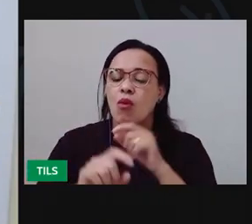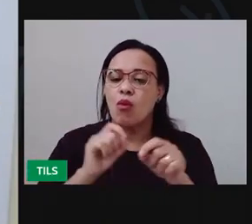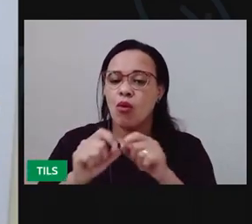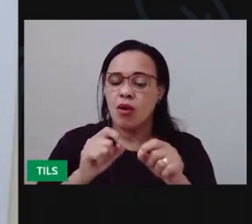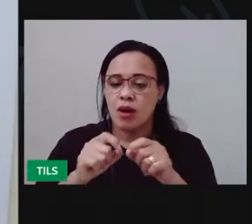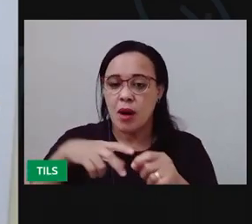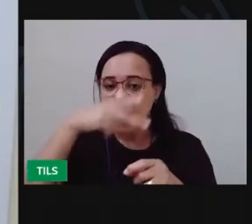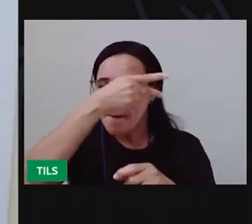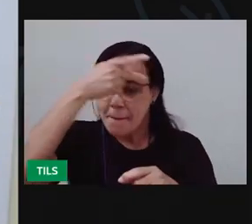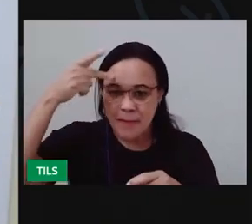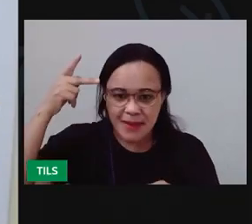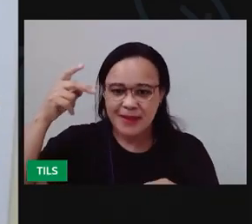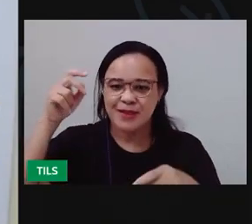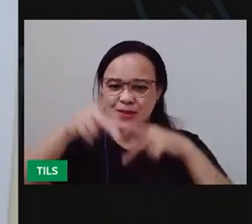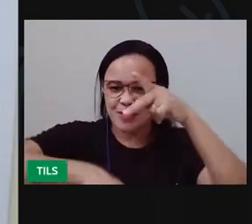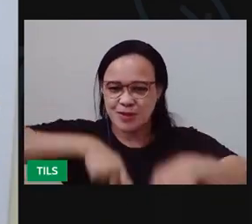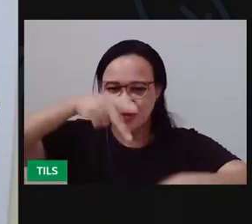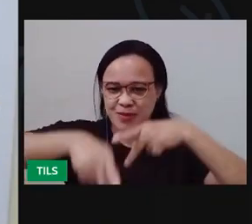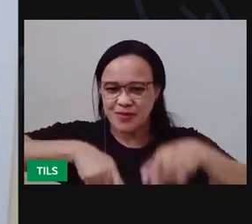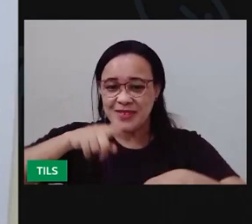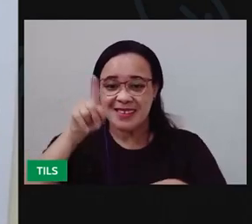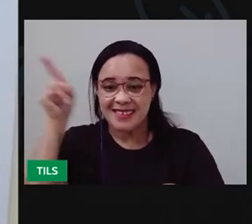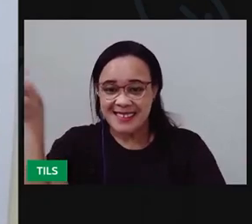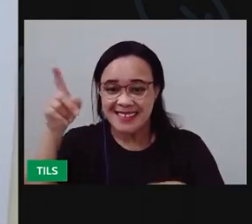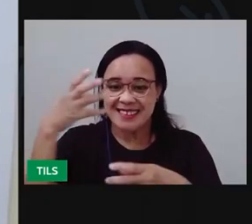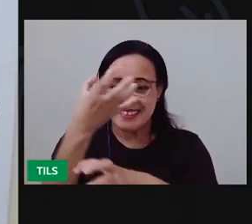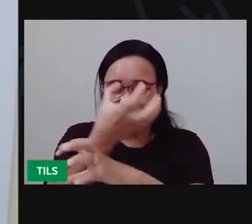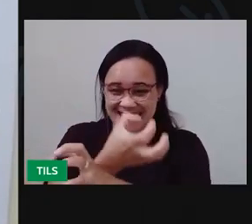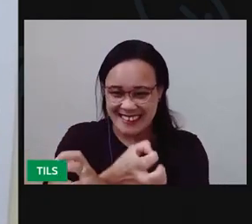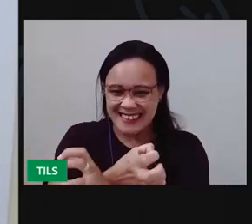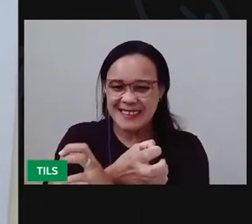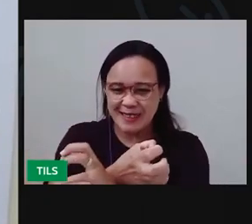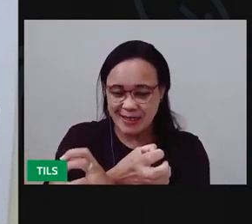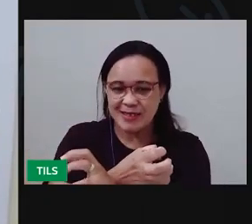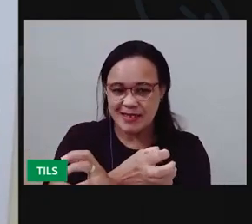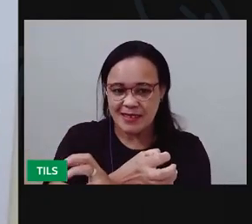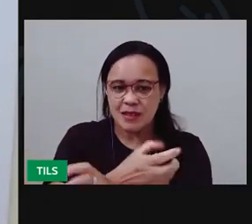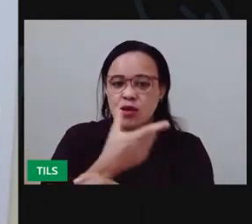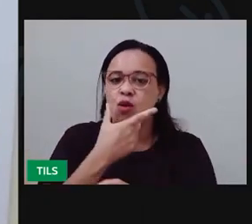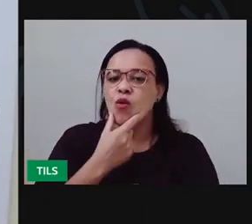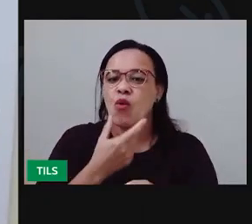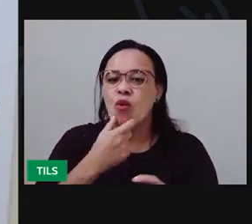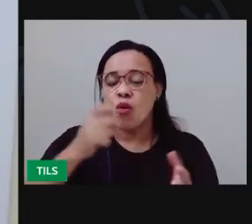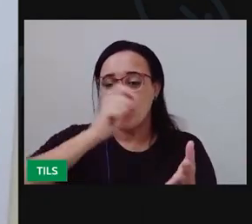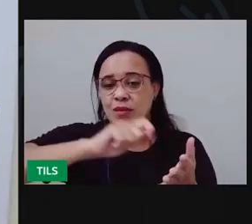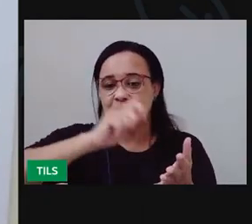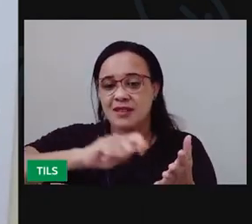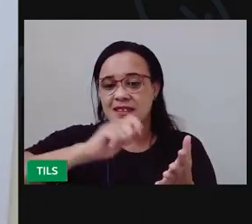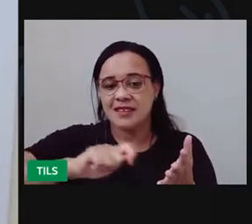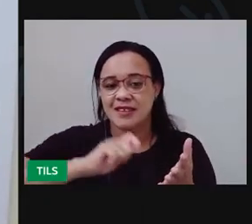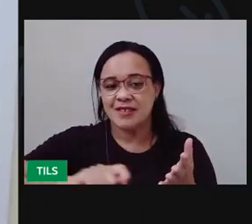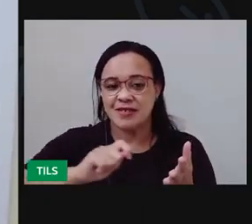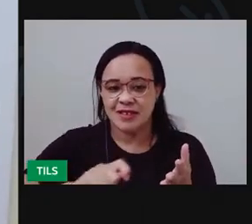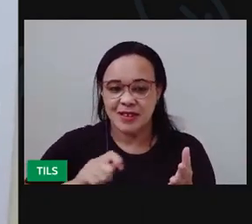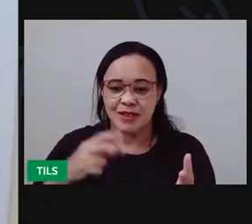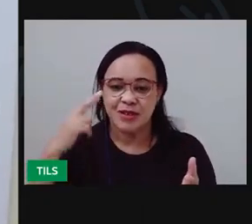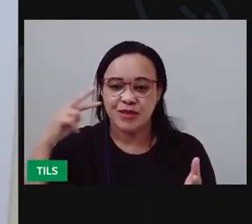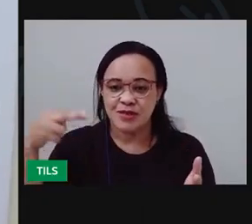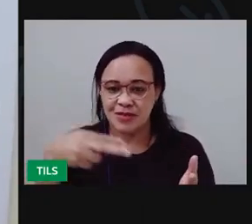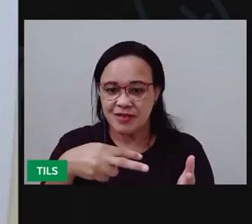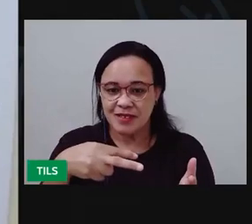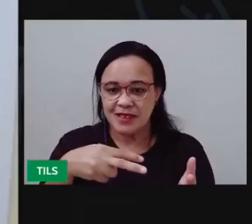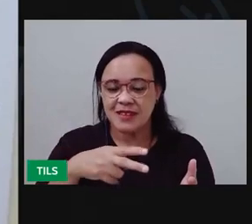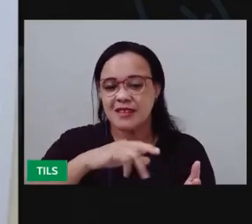do sertão. Ela foi escrita por esse rapaz aqui, ó. O senhor